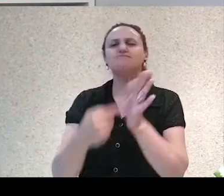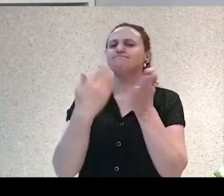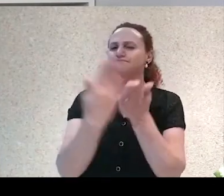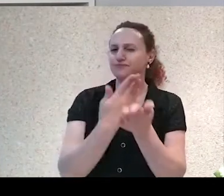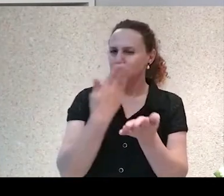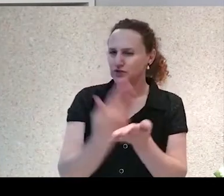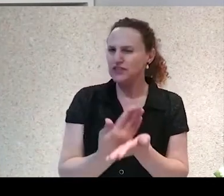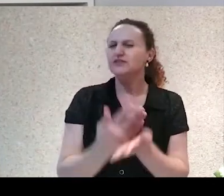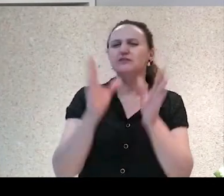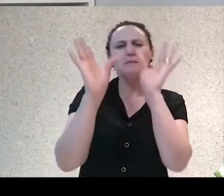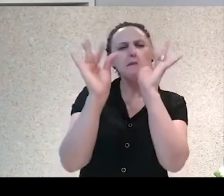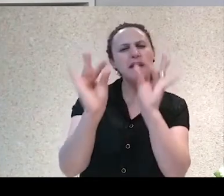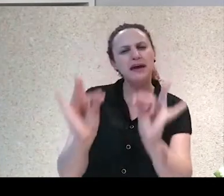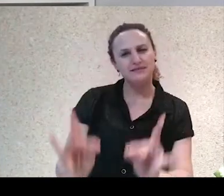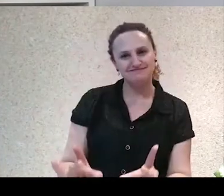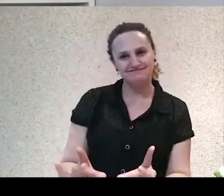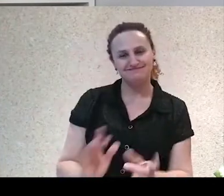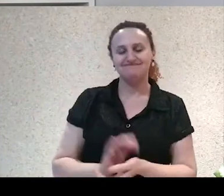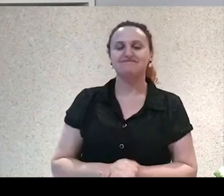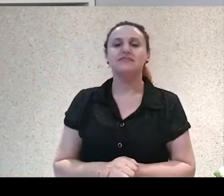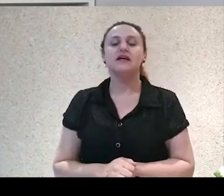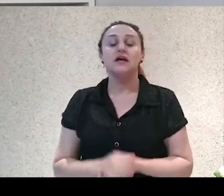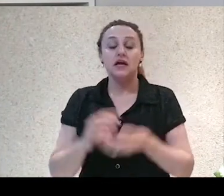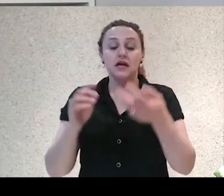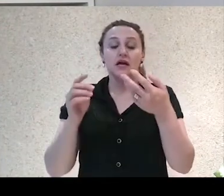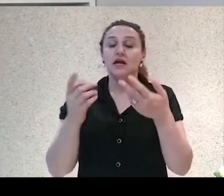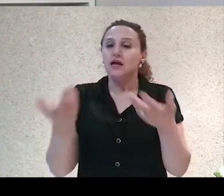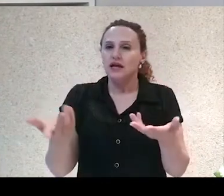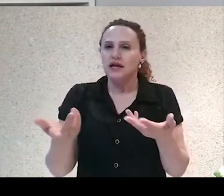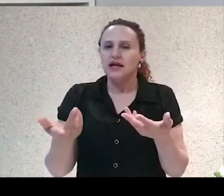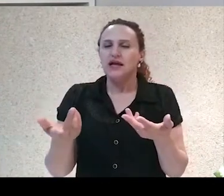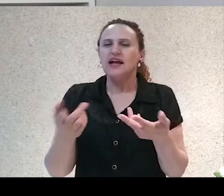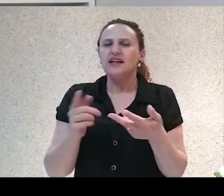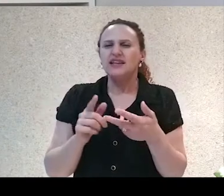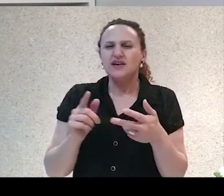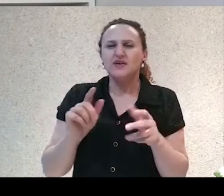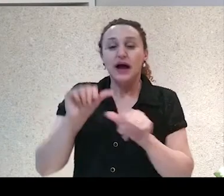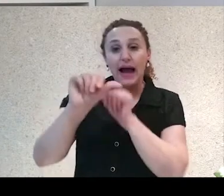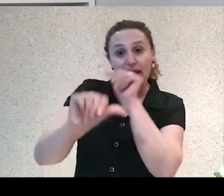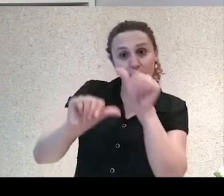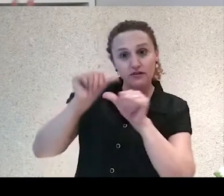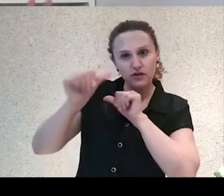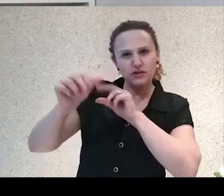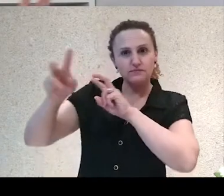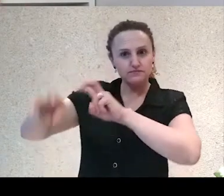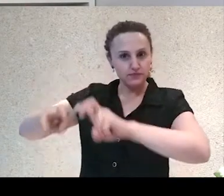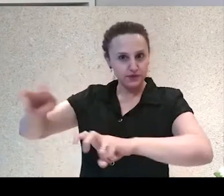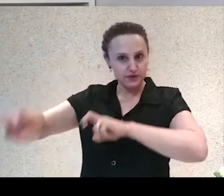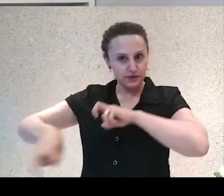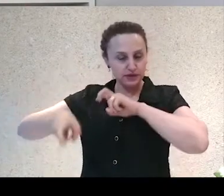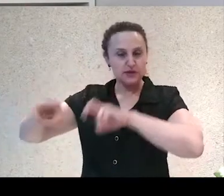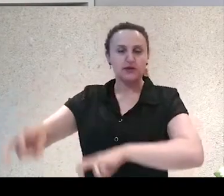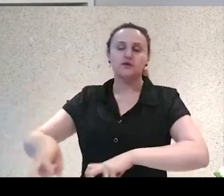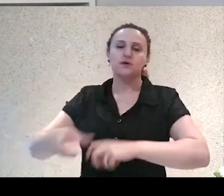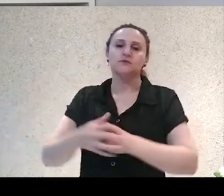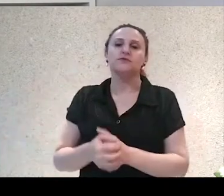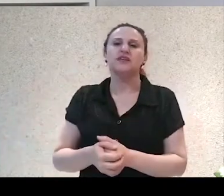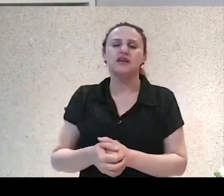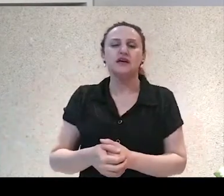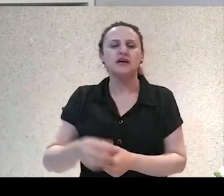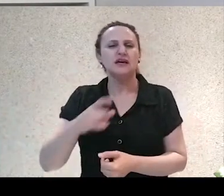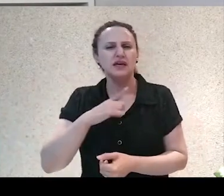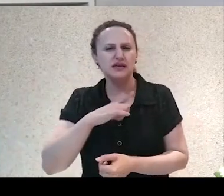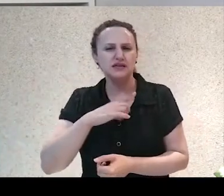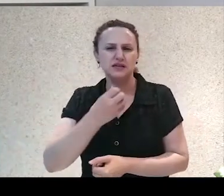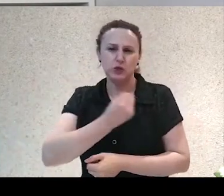detalhada. A segunda revolução seria a revolução agrícola. Por essa revolução, gente pôde agrupar um número